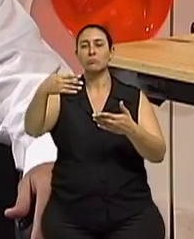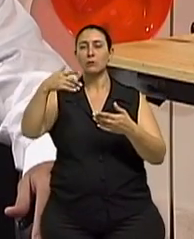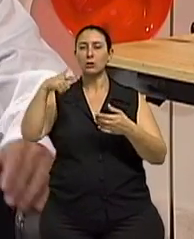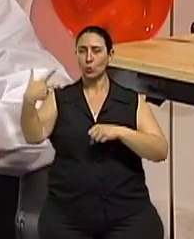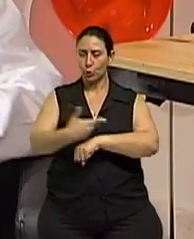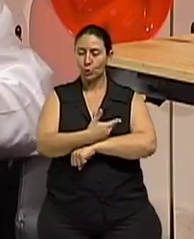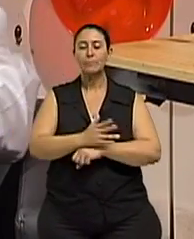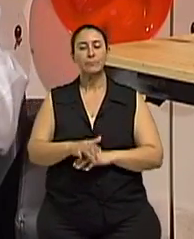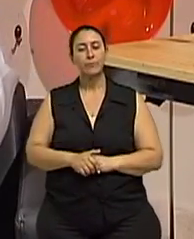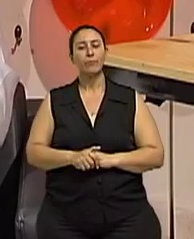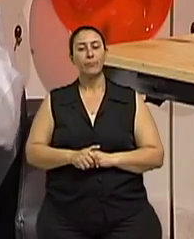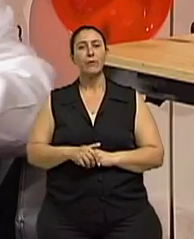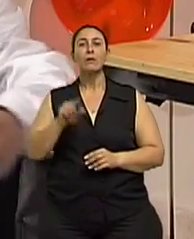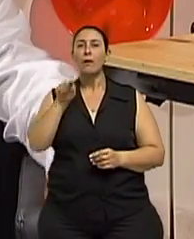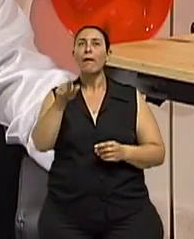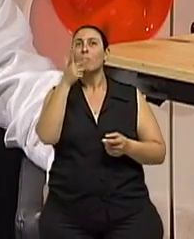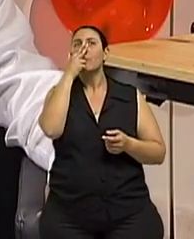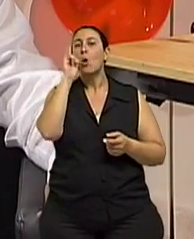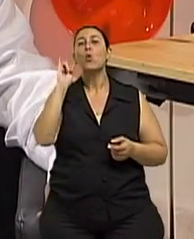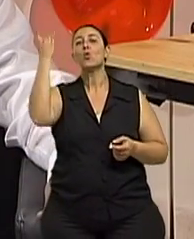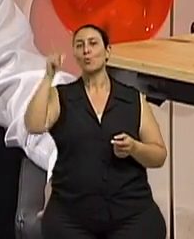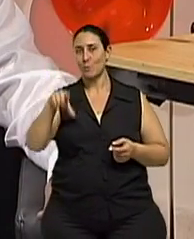claro, entendo. Porque a cirurgia vai ser como a última opção.